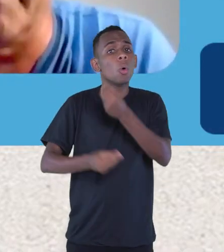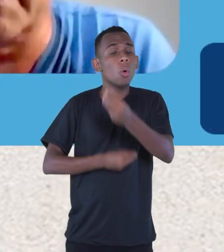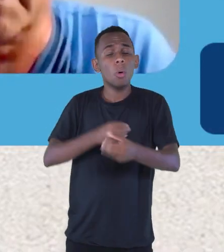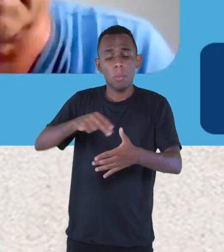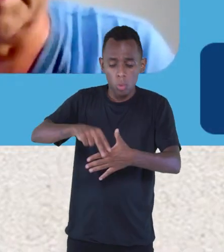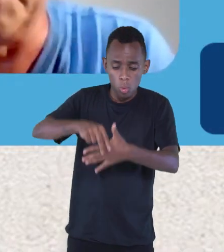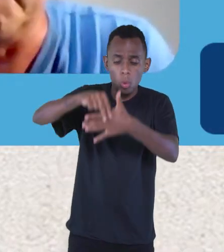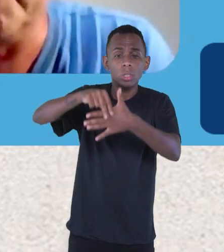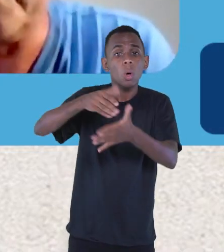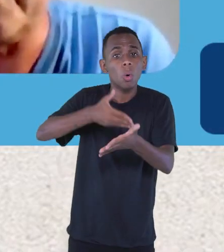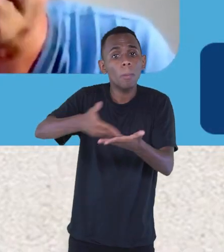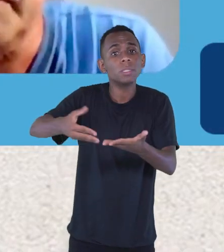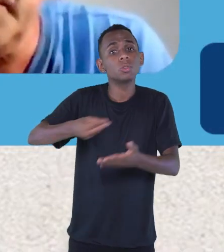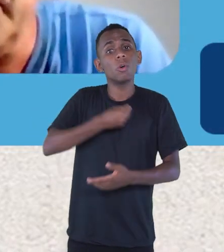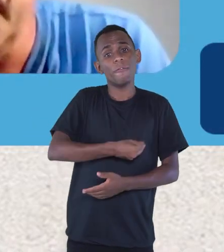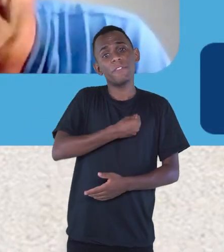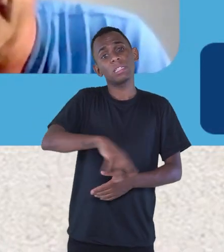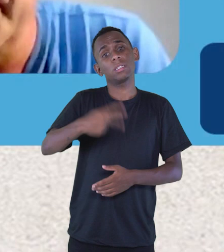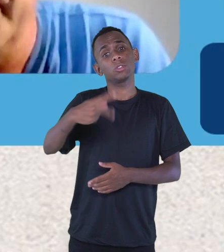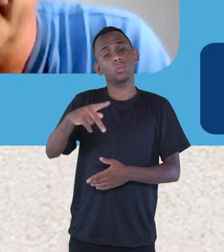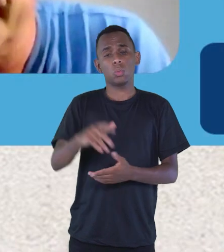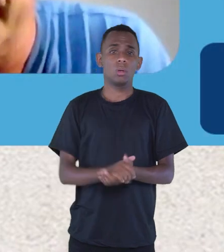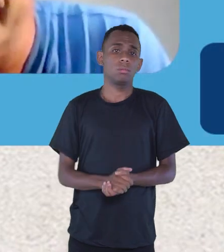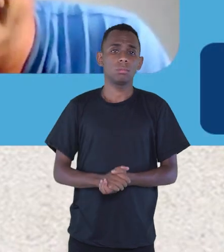sua vida para você virar